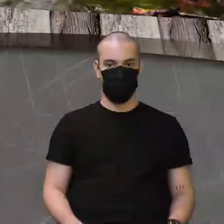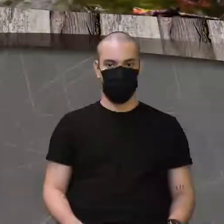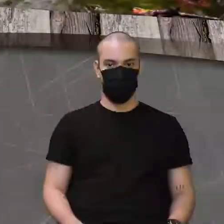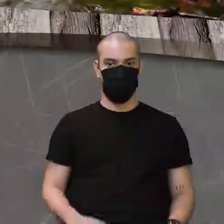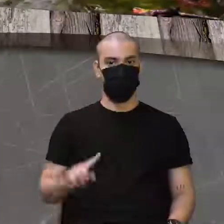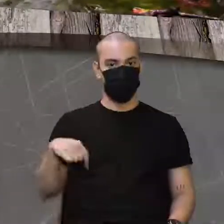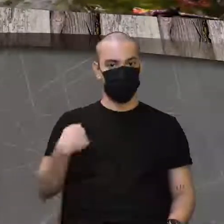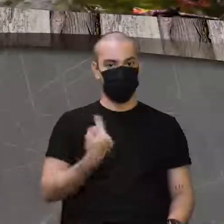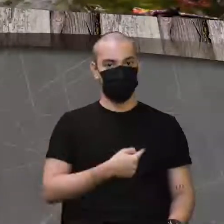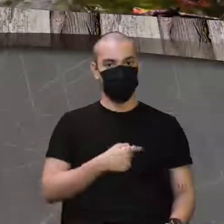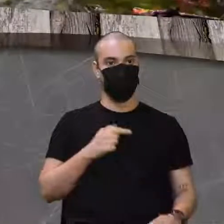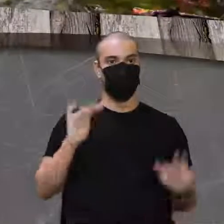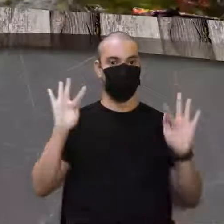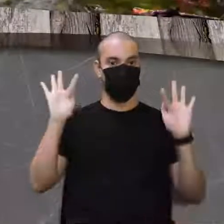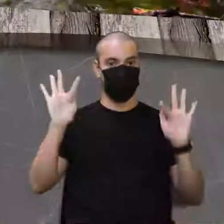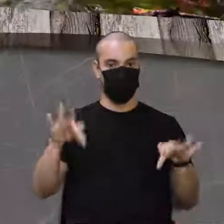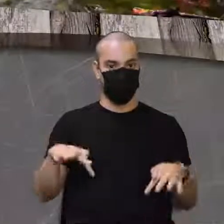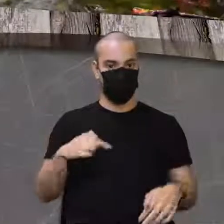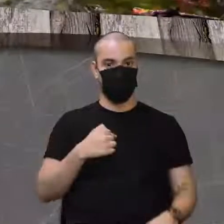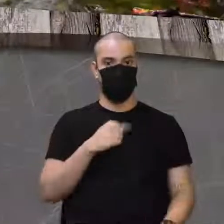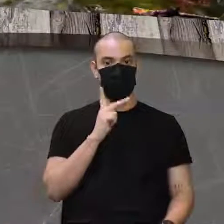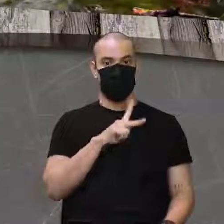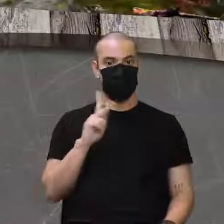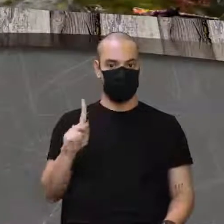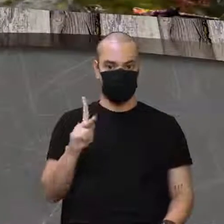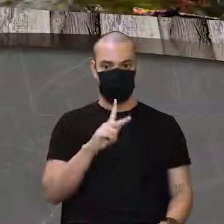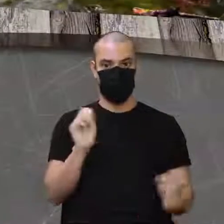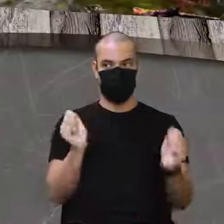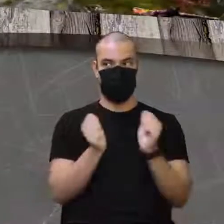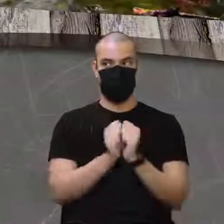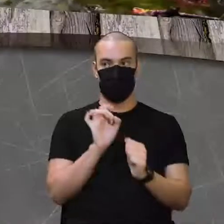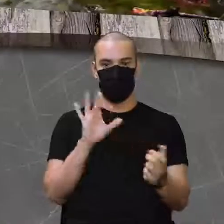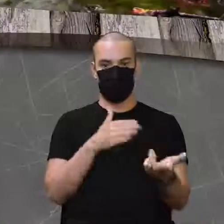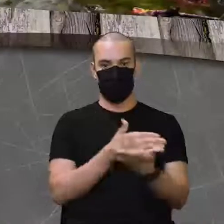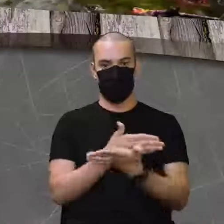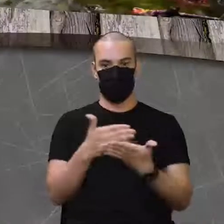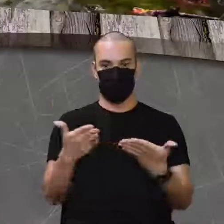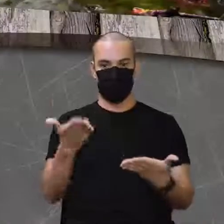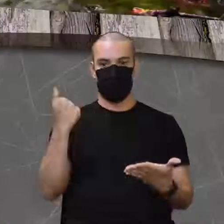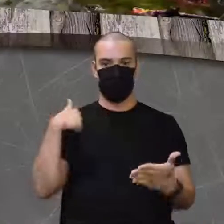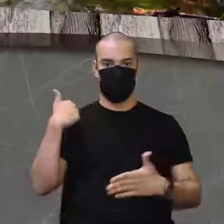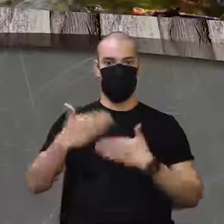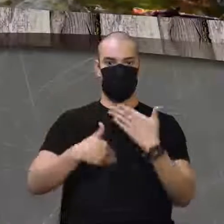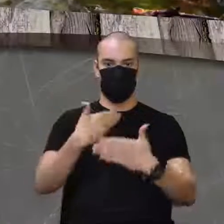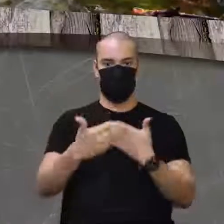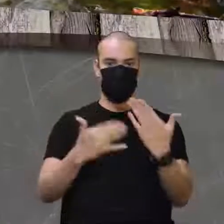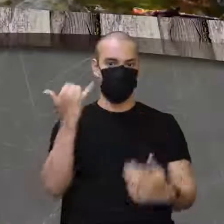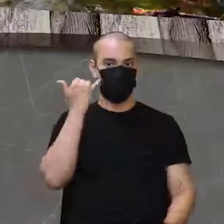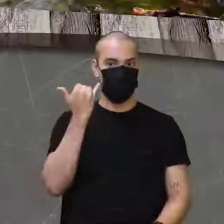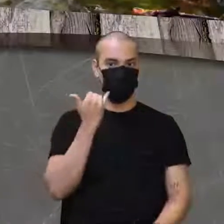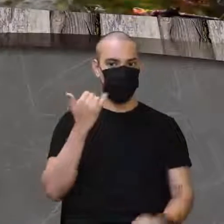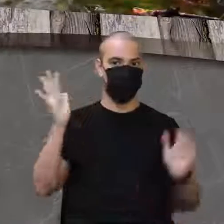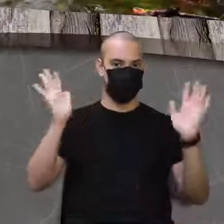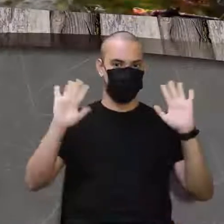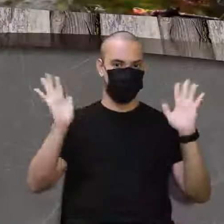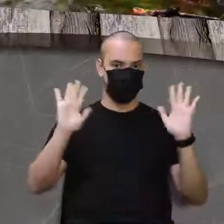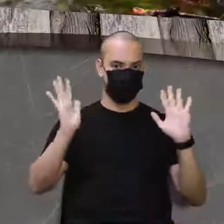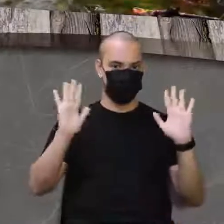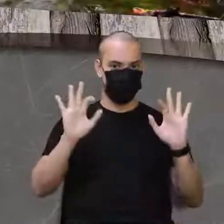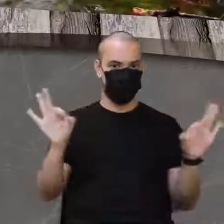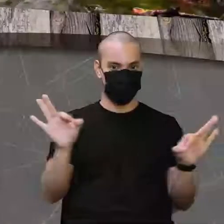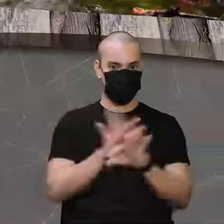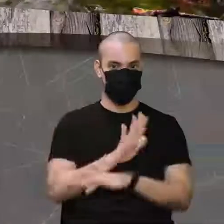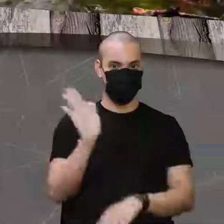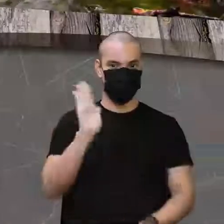vamos ficando por aqui. Eu, Silvio Santos, professora Tabita, isso é só o começo, vem uma longa jornada por aí. Vitinho, dá tchauzinho. Se prepara aí.